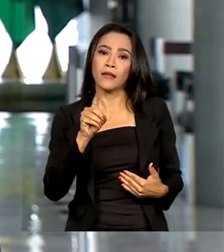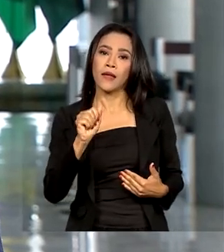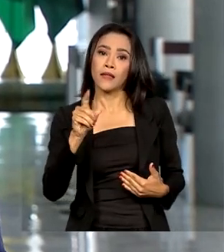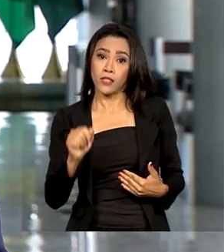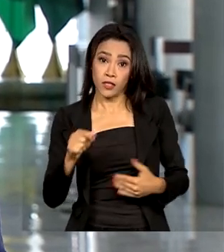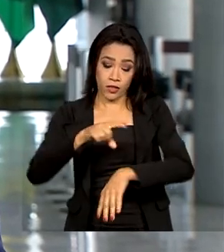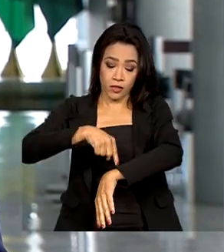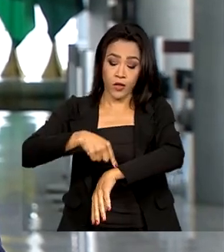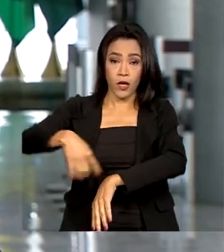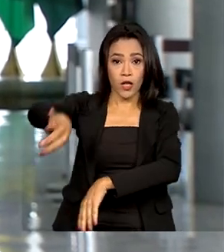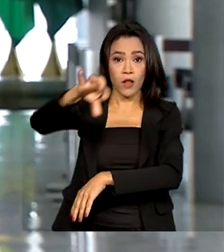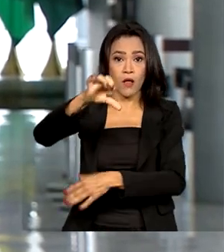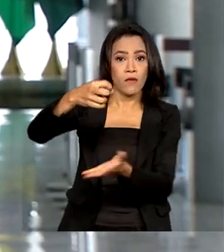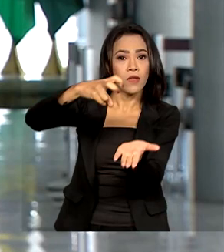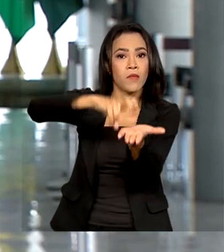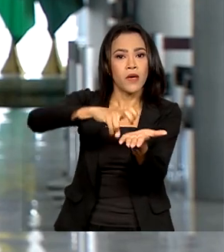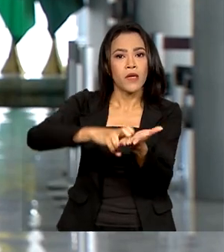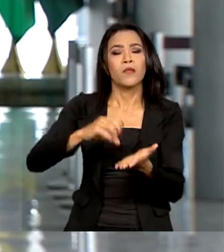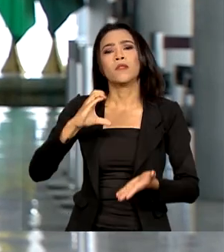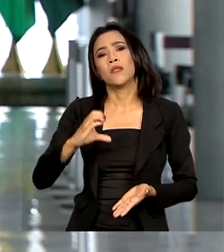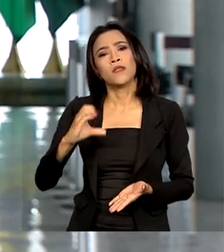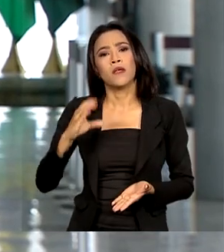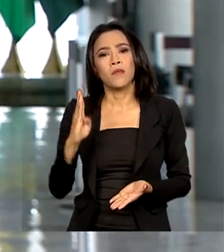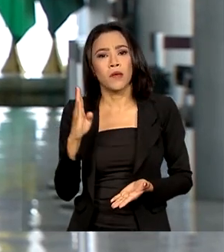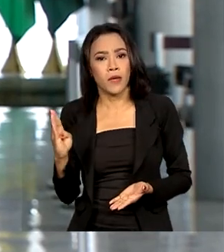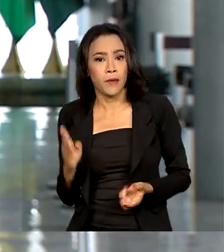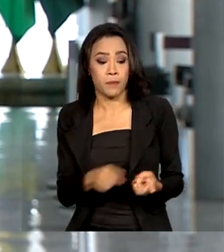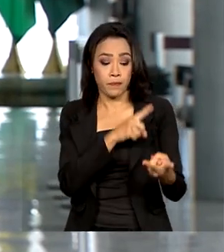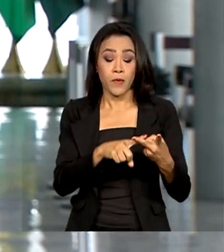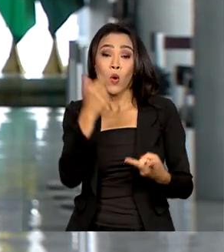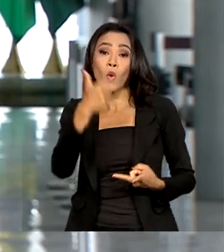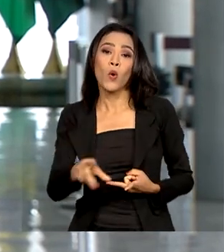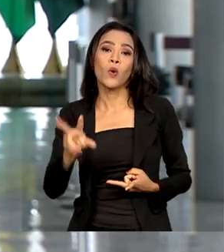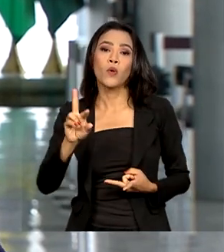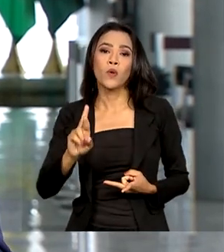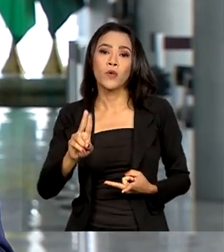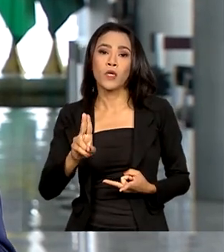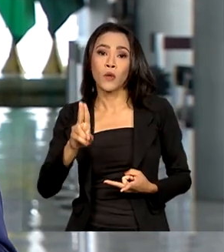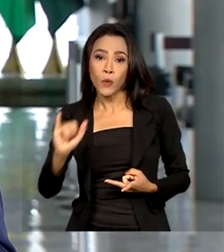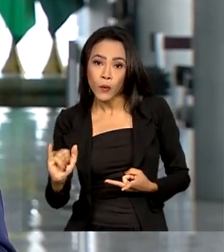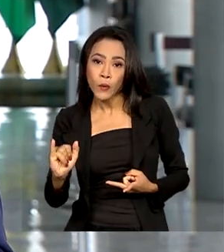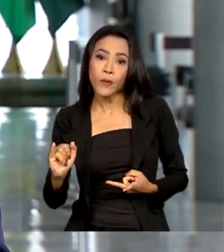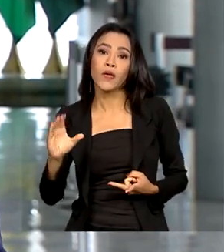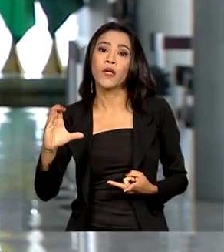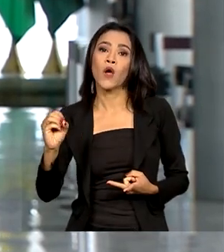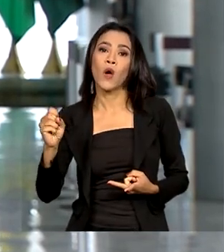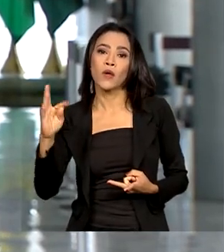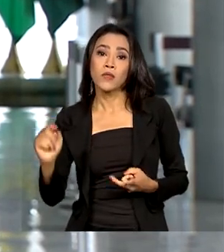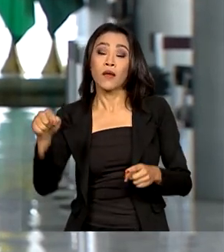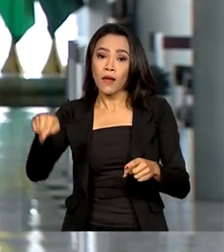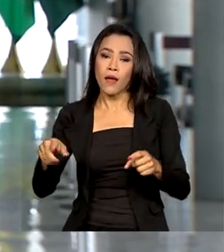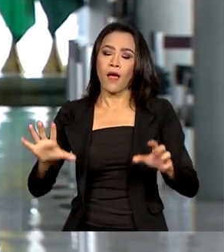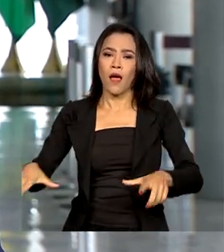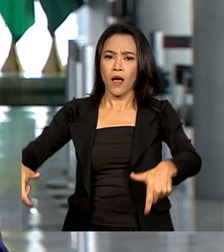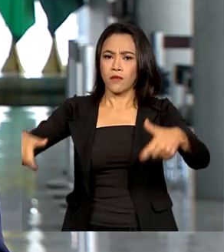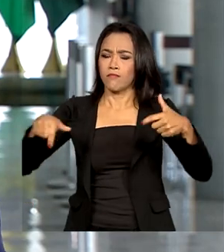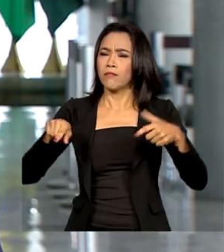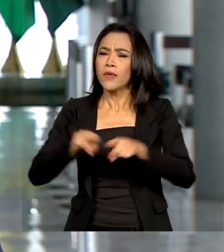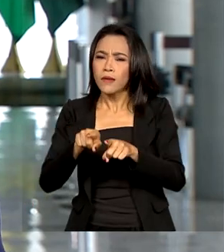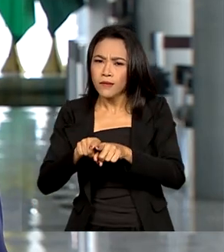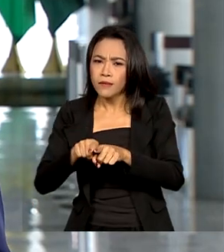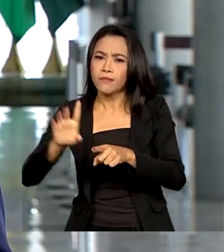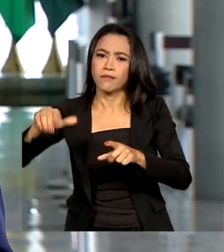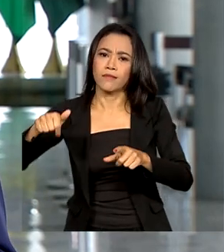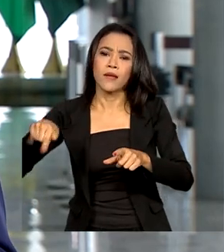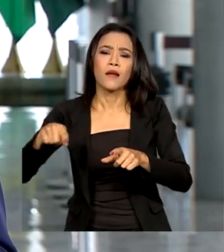9 horas da manhã no CCBB. Tem também a de Rui Costa Pimenta, que assume a Casa Civil. Nesse caso, a cerimônia acontece aqui